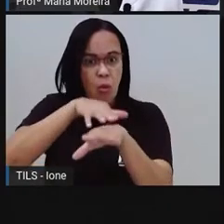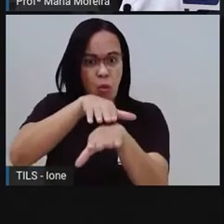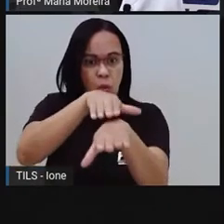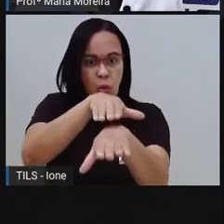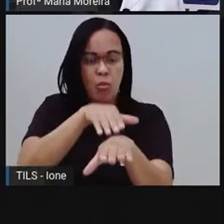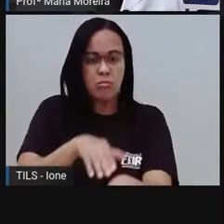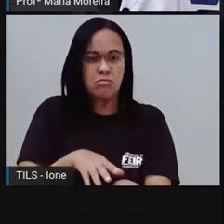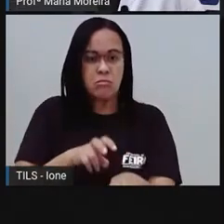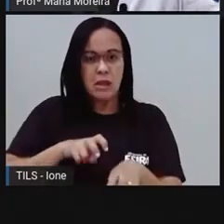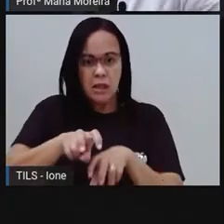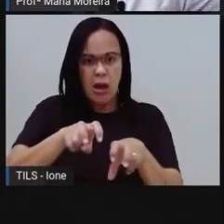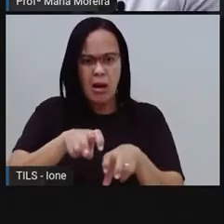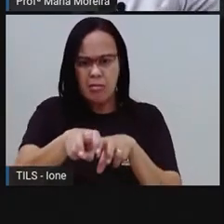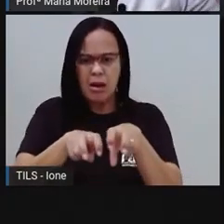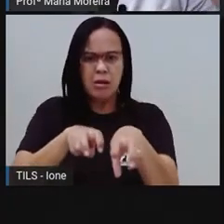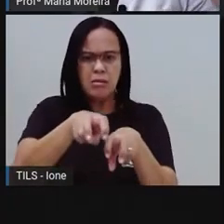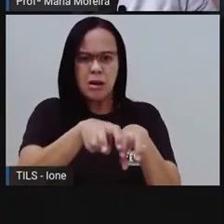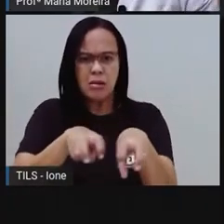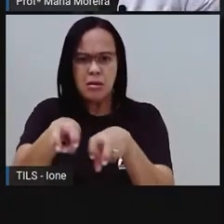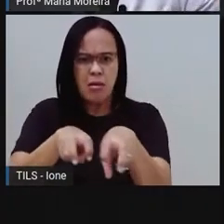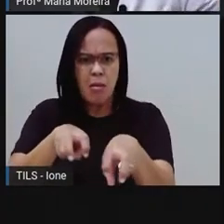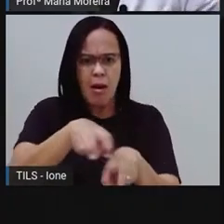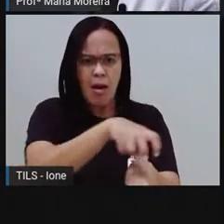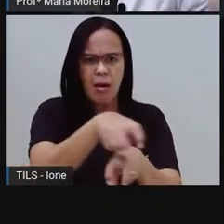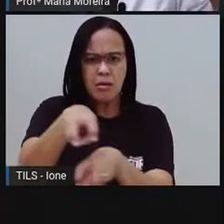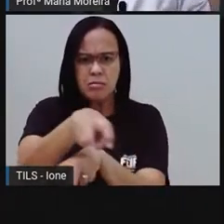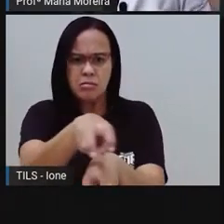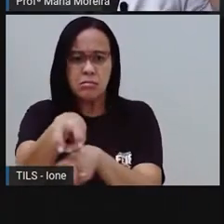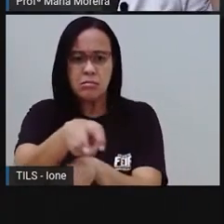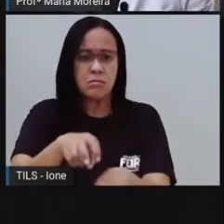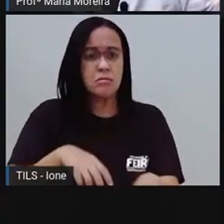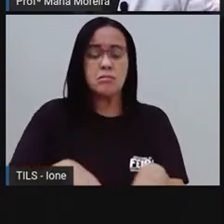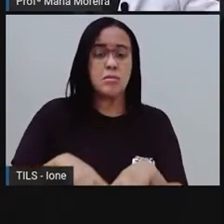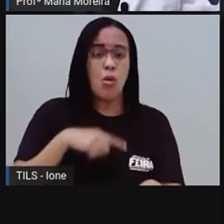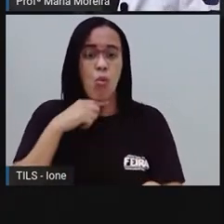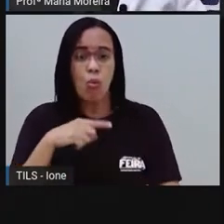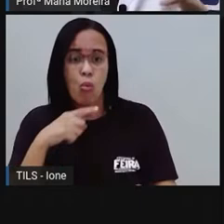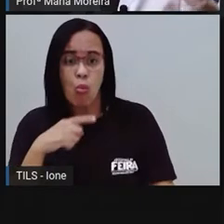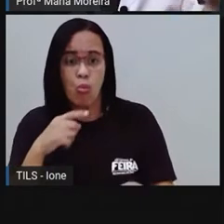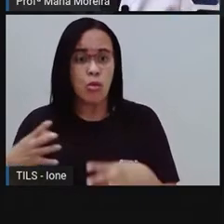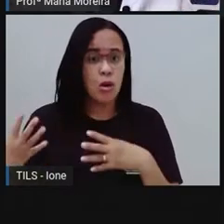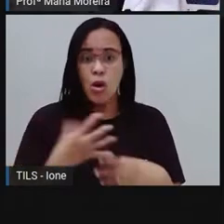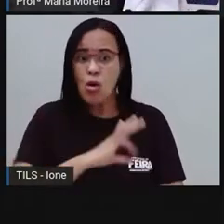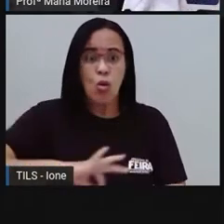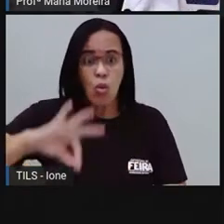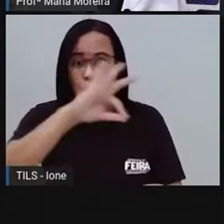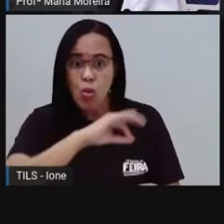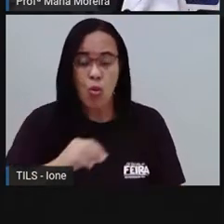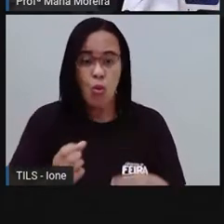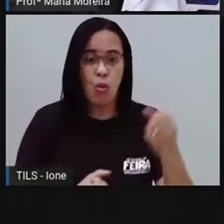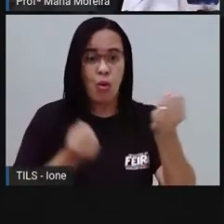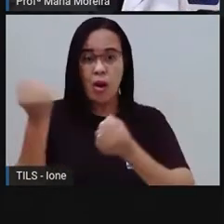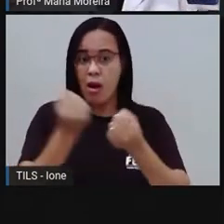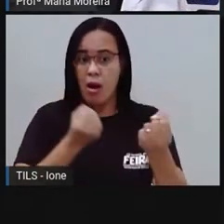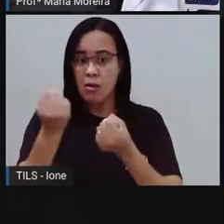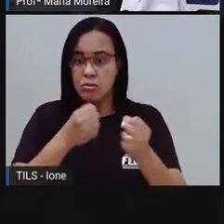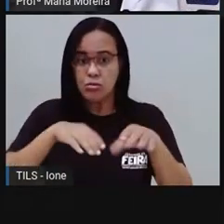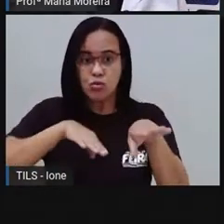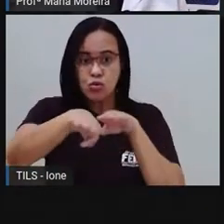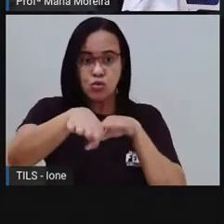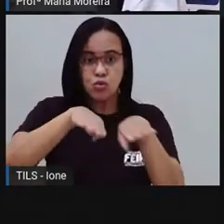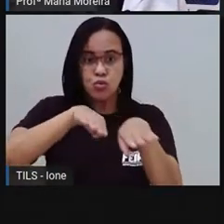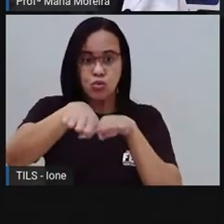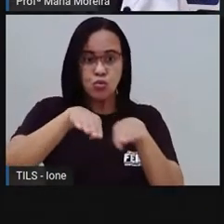Pois é, imagine só todo mundo ali buzinando ao mesmo tempo, todos os carros funcionando ao mesmo tempo, a quantidade de